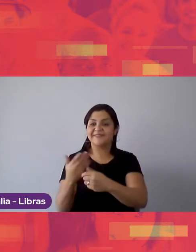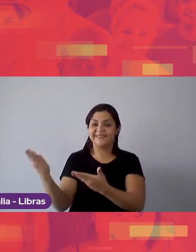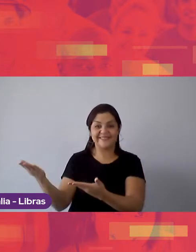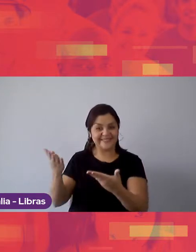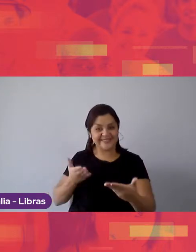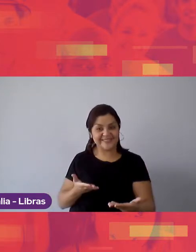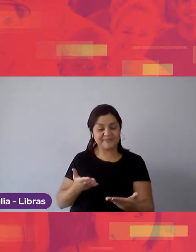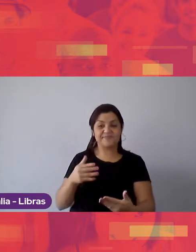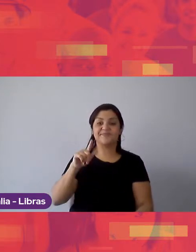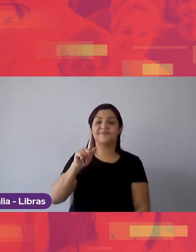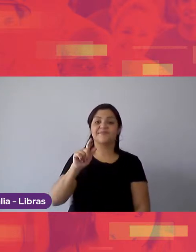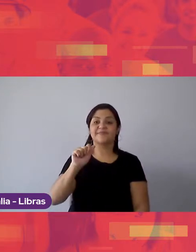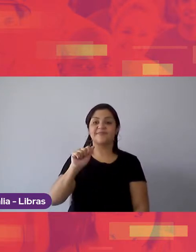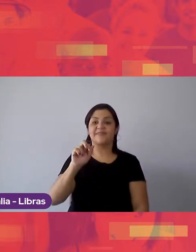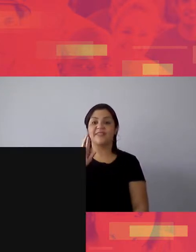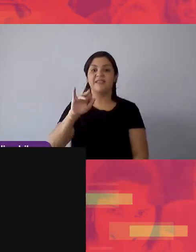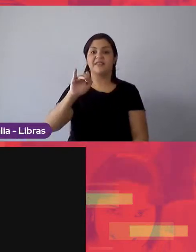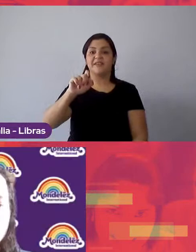a Gabriela,